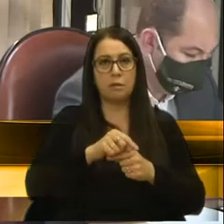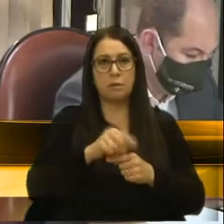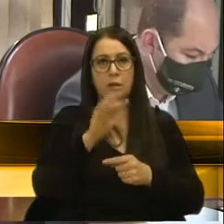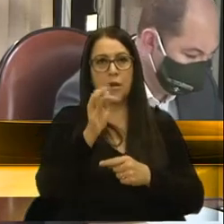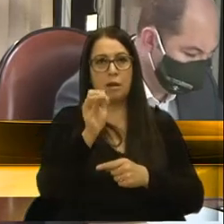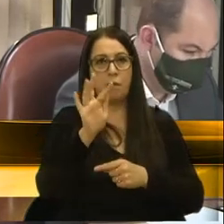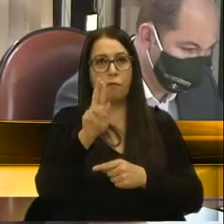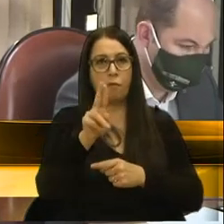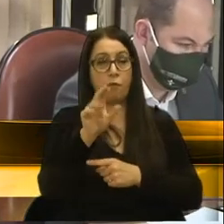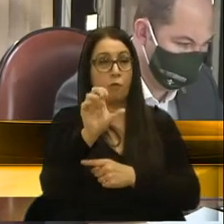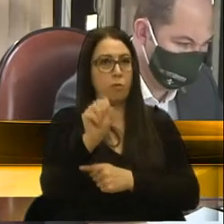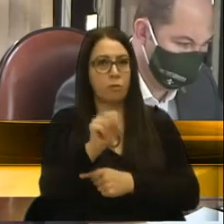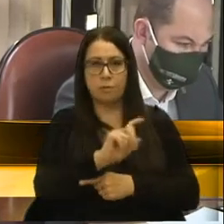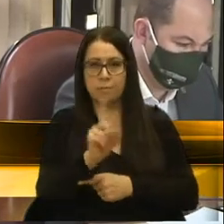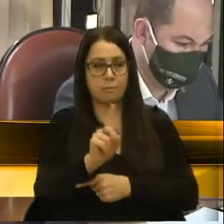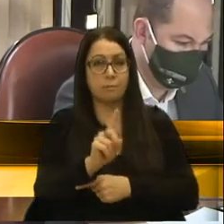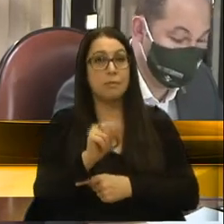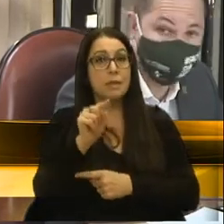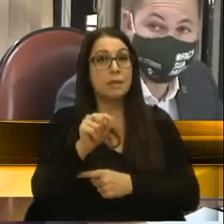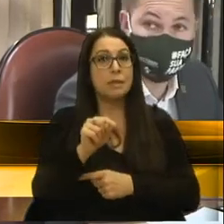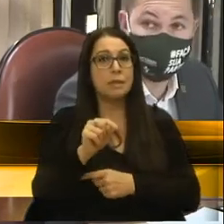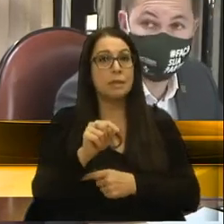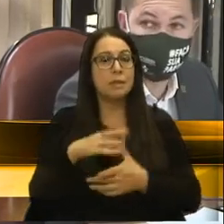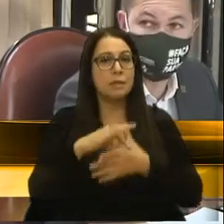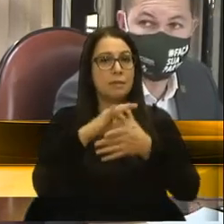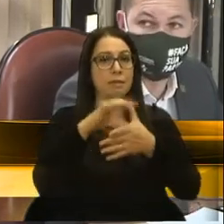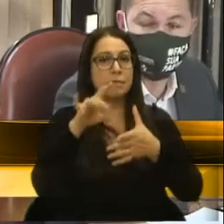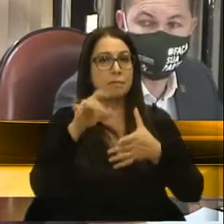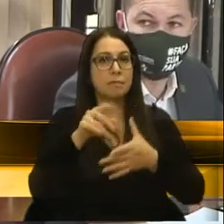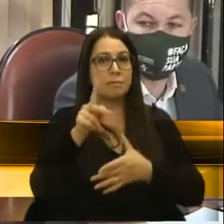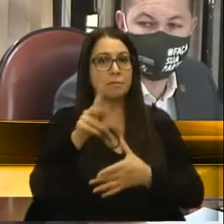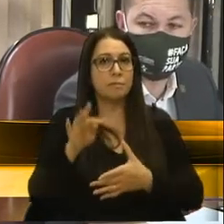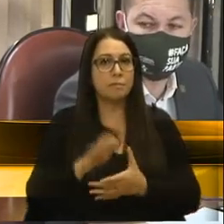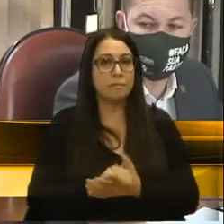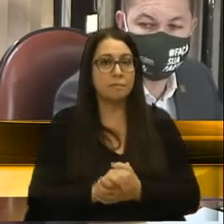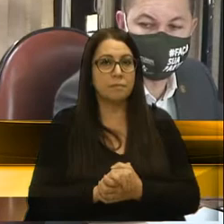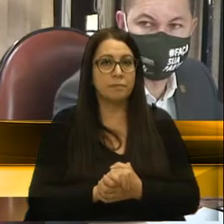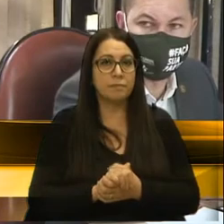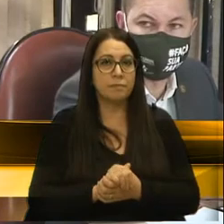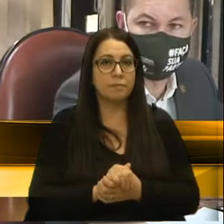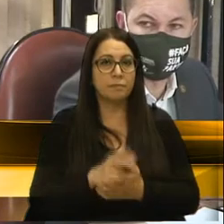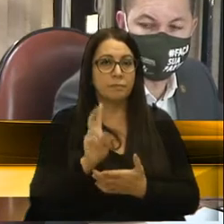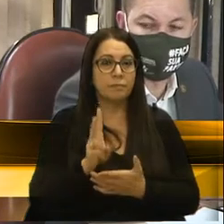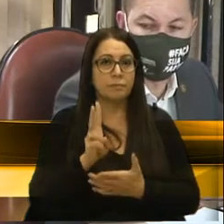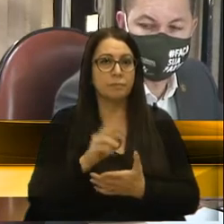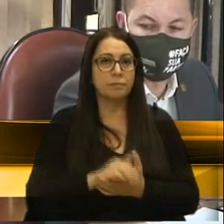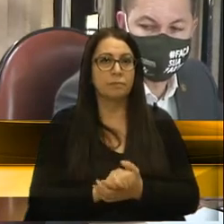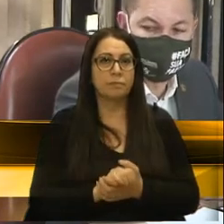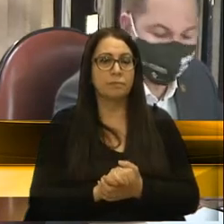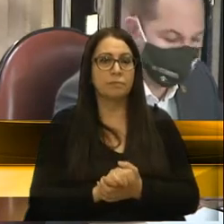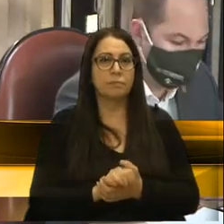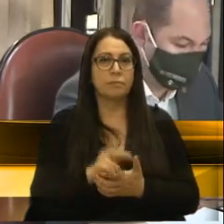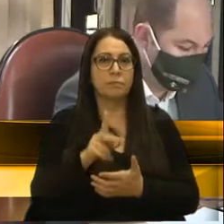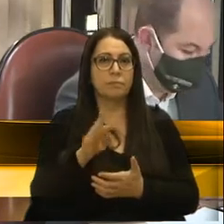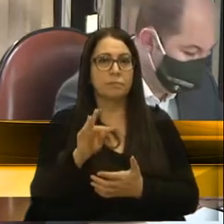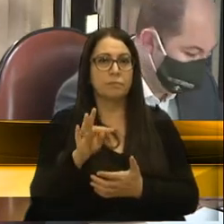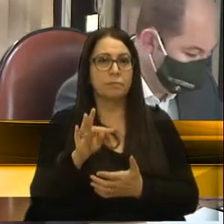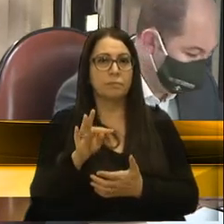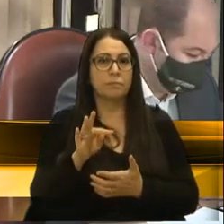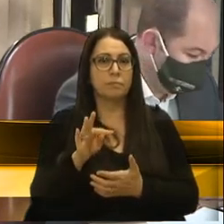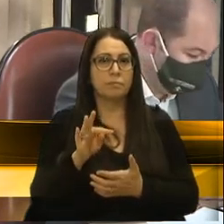Universidade de Caxias do Sul. Uma declaração de líder da bancada do PT? Segue a declaração de líder da bancada do PT,